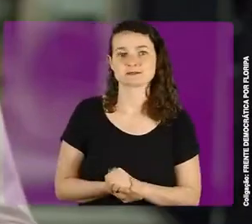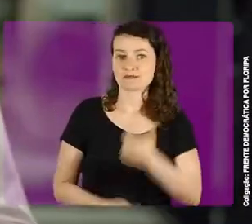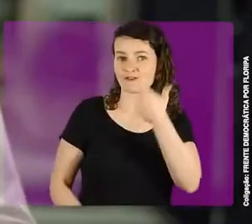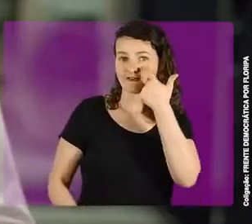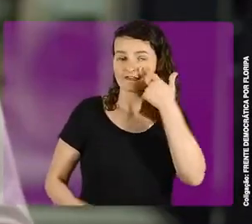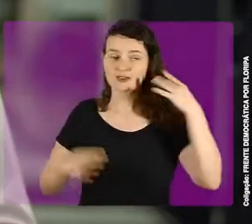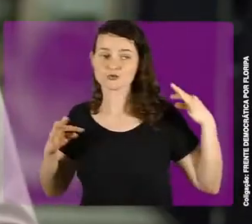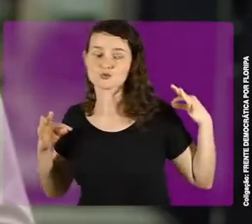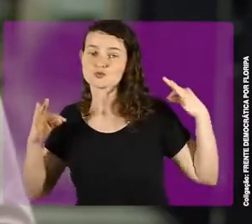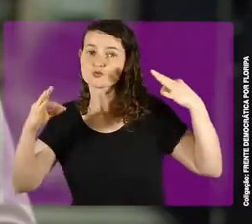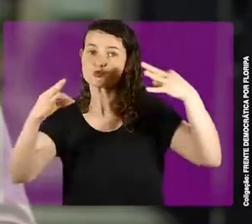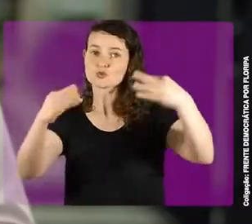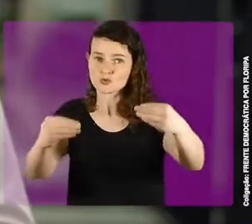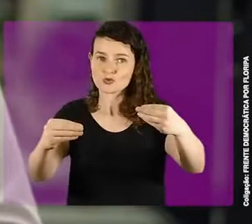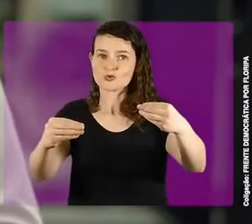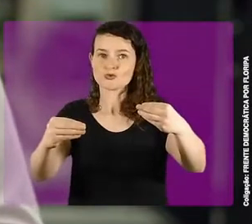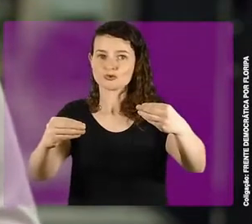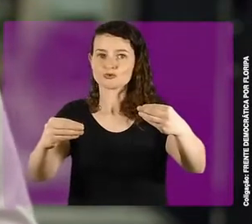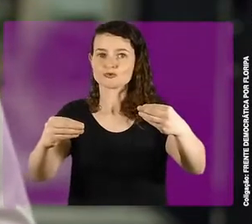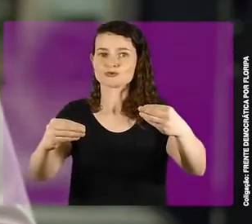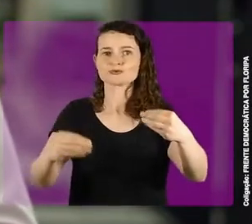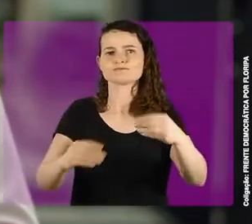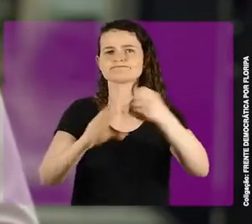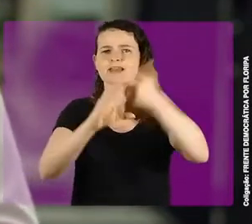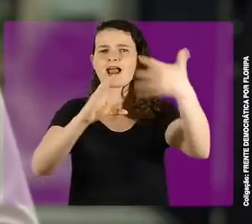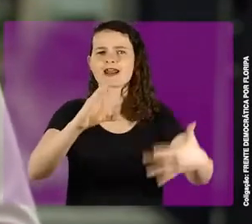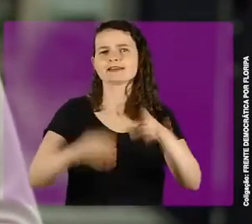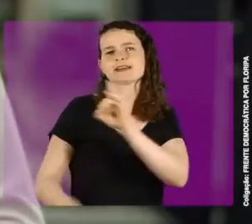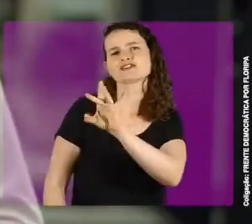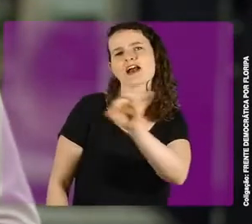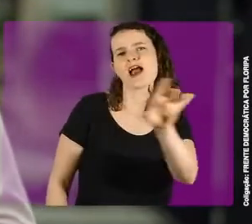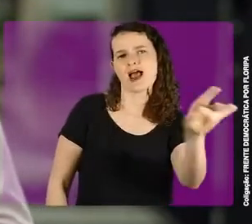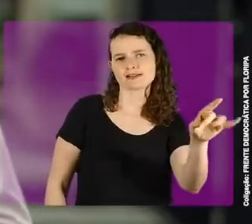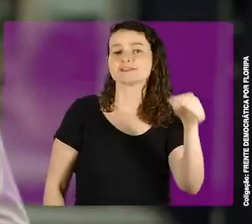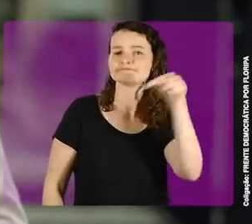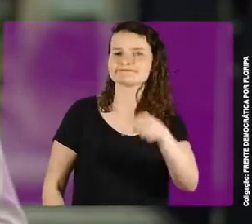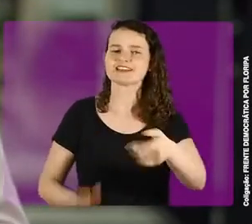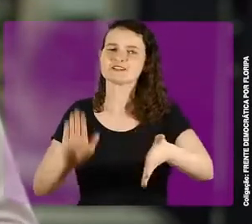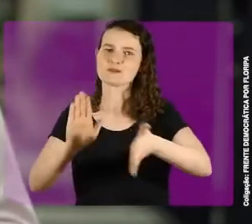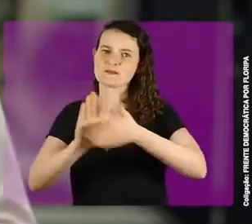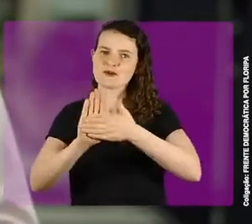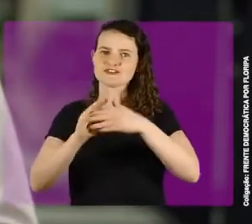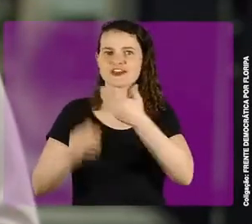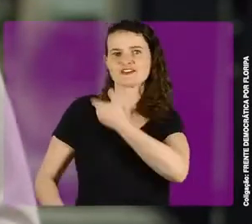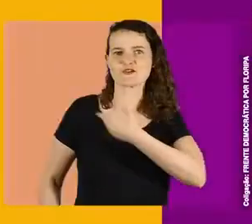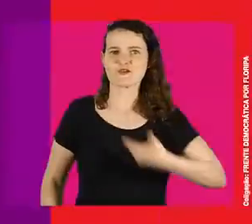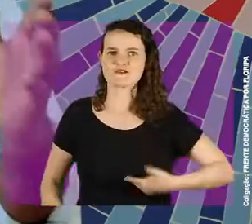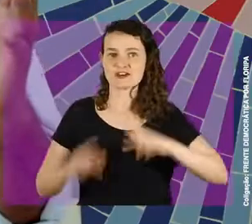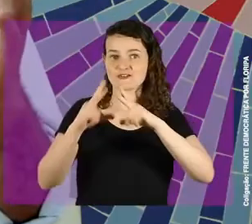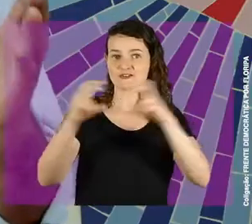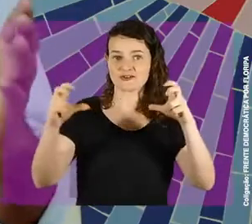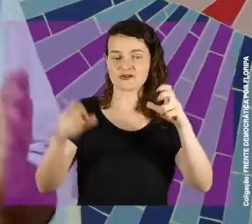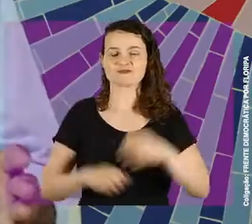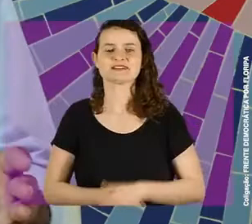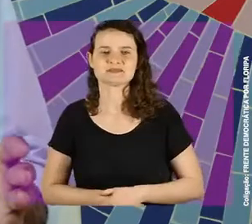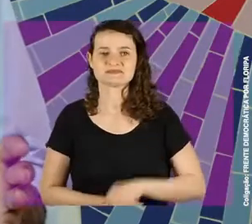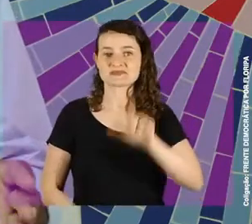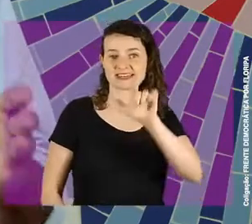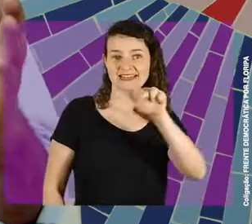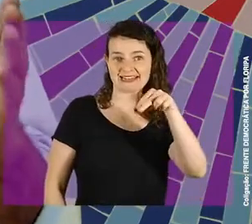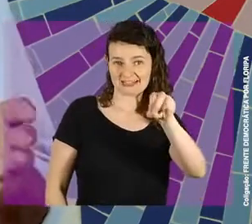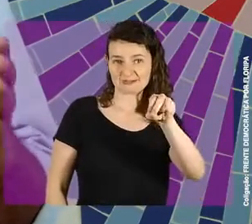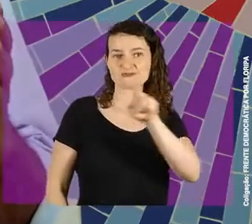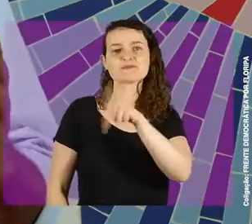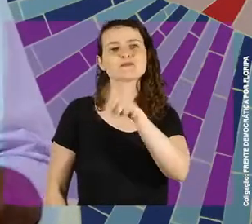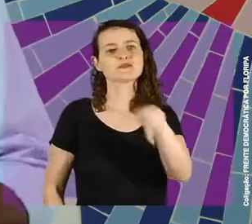olhar para o todo, sem desconsiderar as individualidades. É assim que vamos governar Floripa. Sou Lino Pérez,